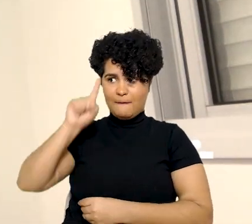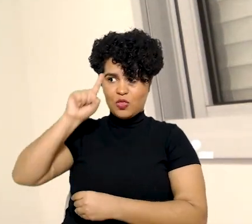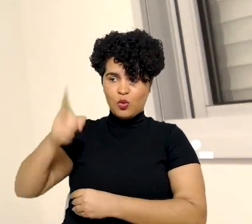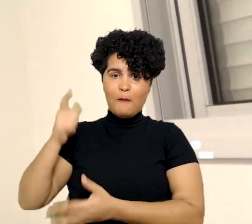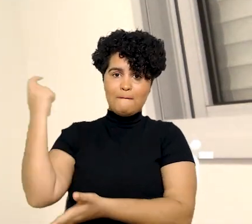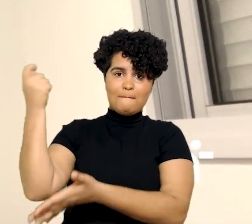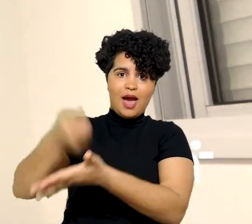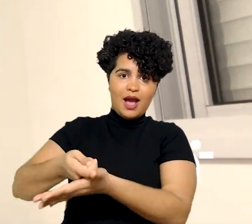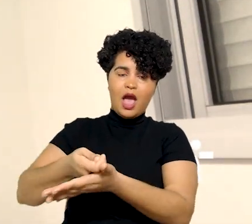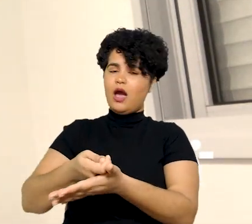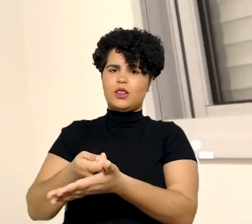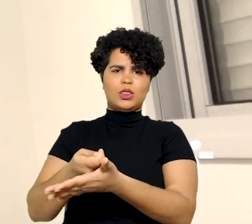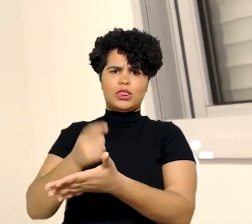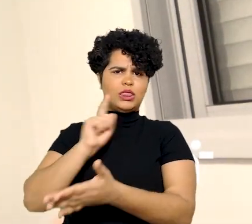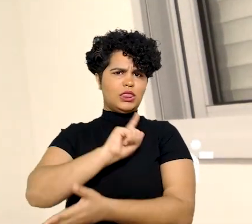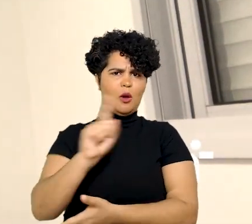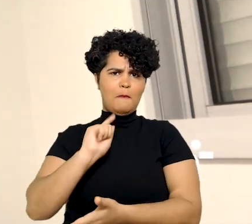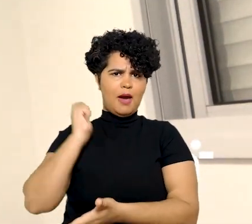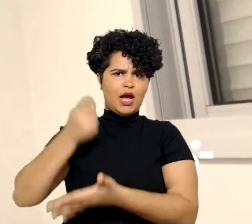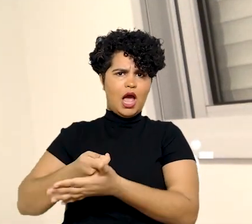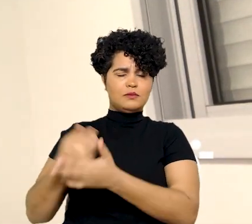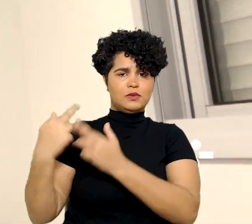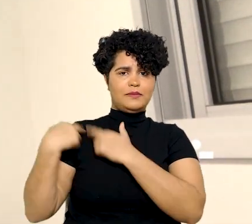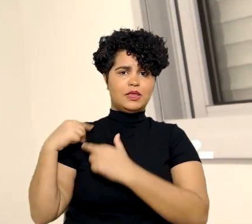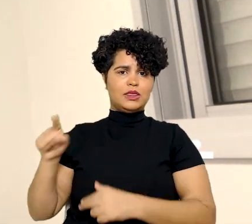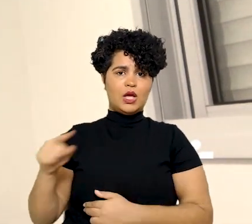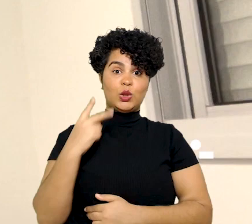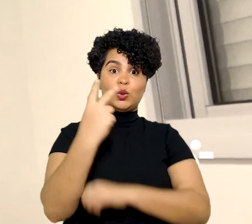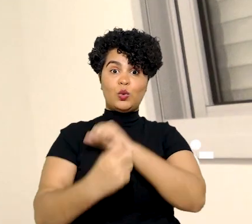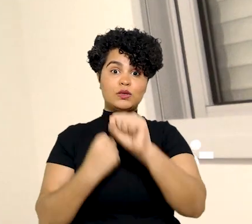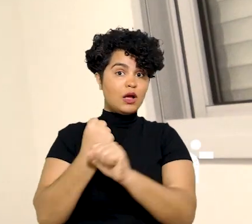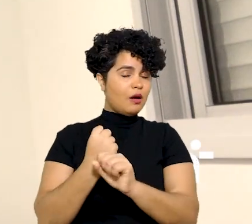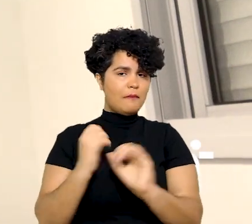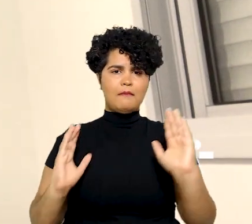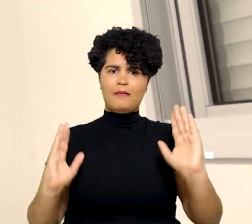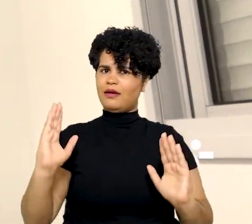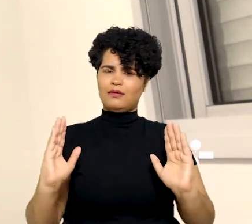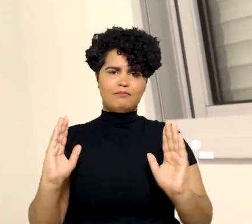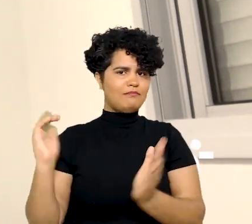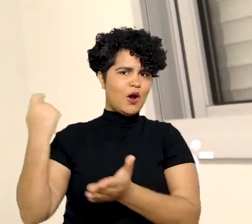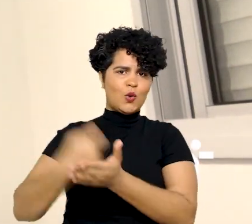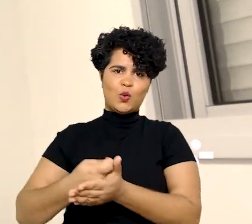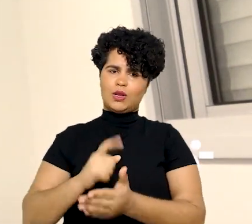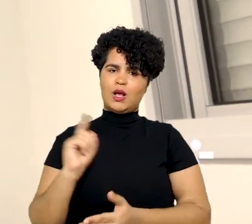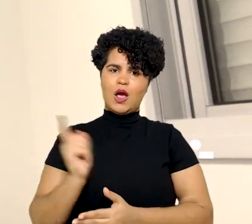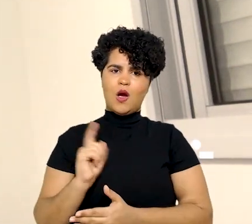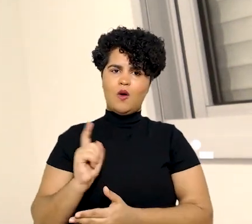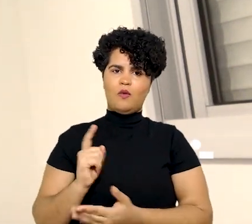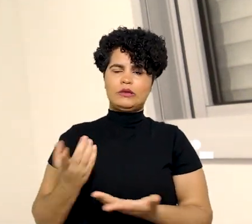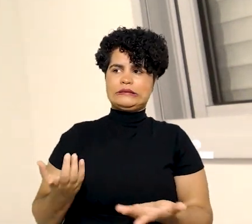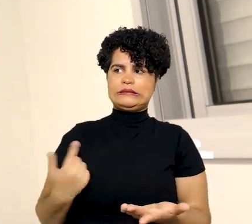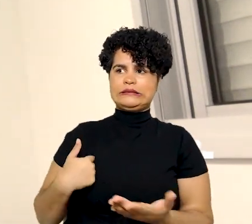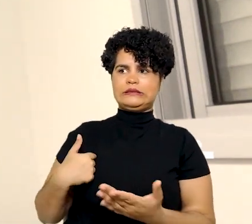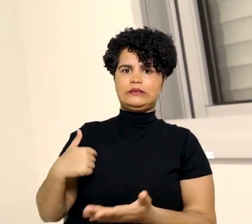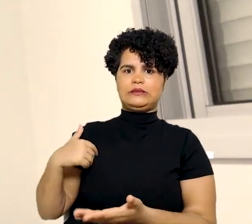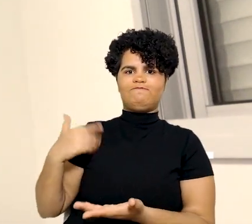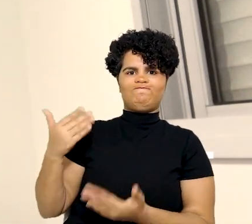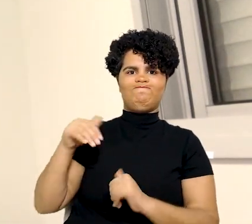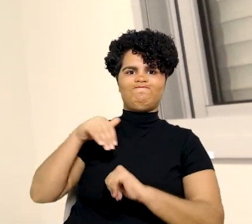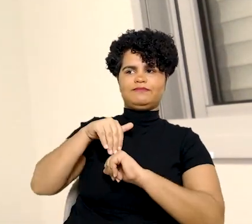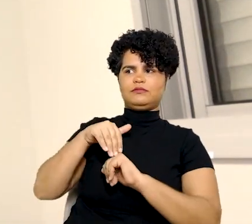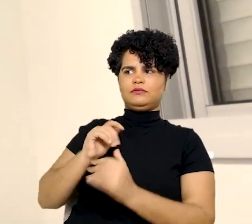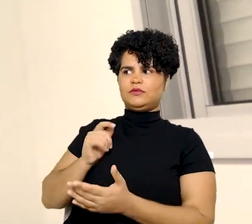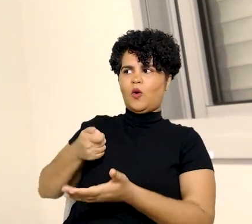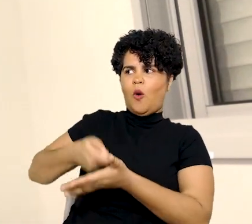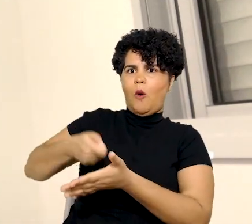cumpra uma determinação judicial que cabe exclusivamente a ele, no prazo de dois anos, ele deixaria de poder exigir esse crédito